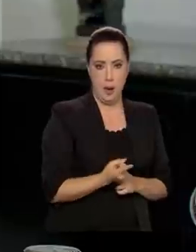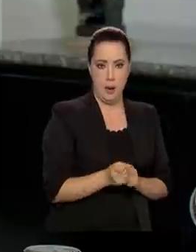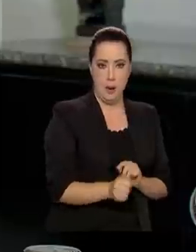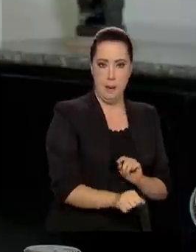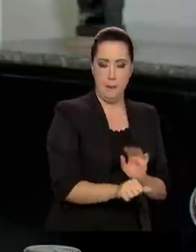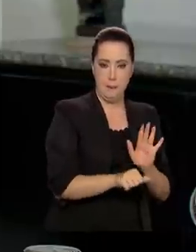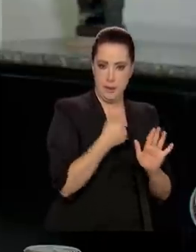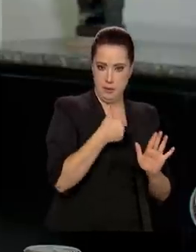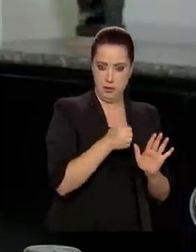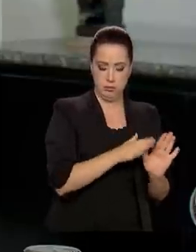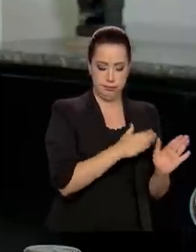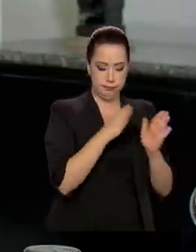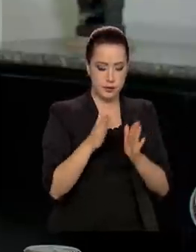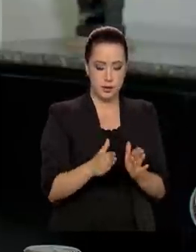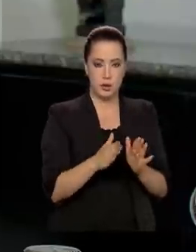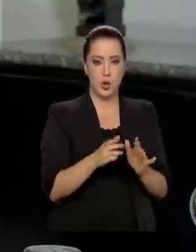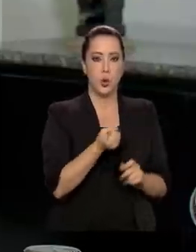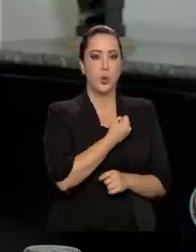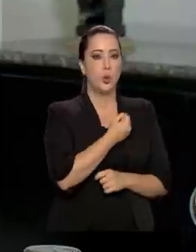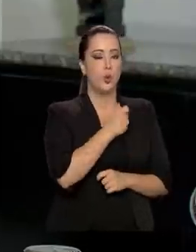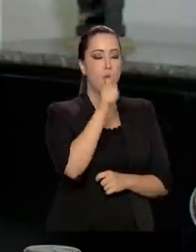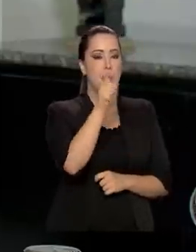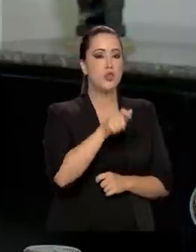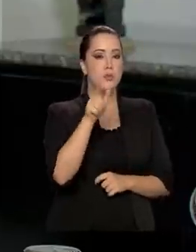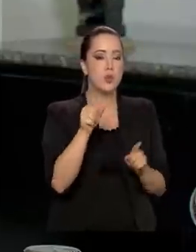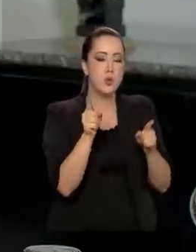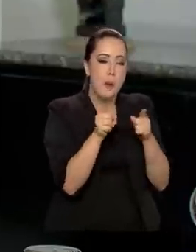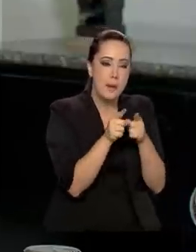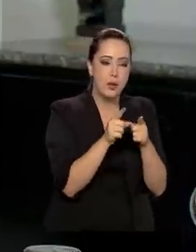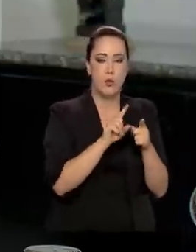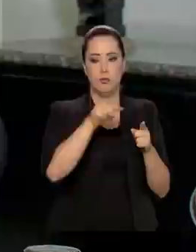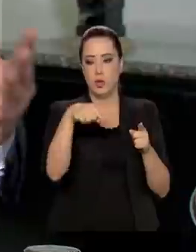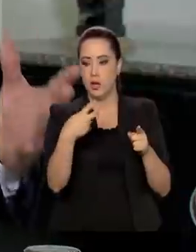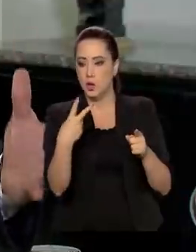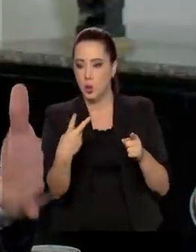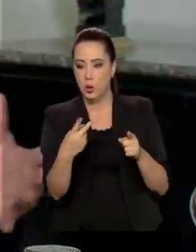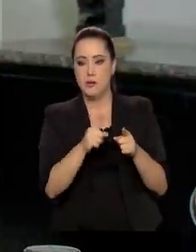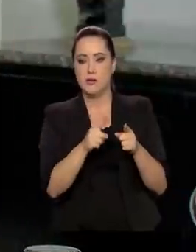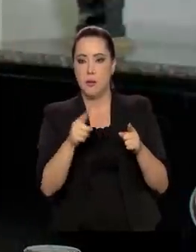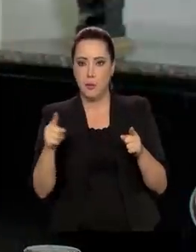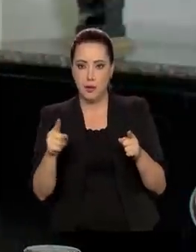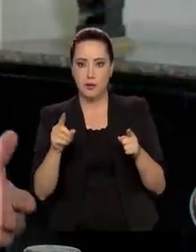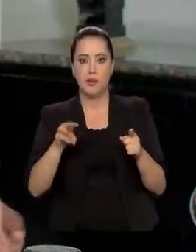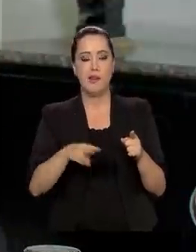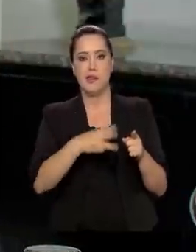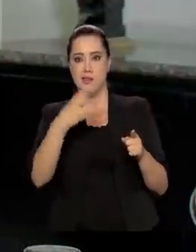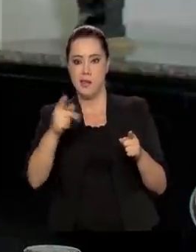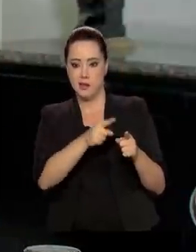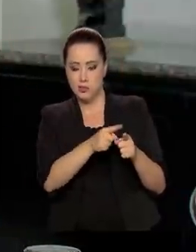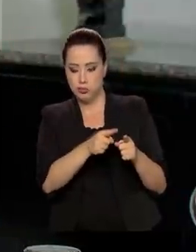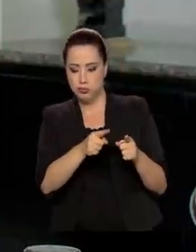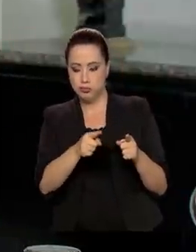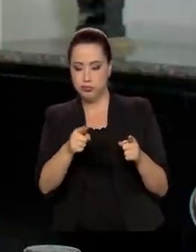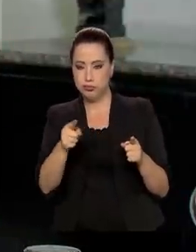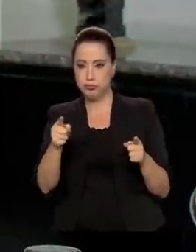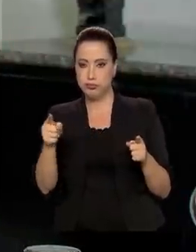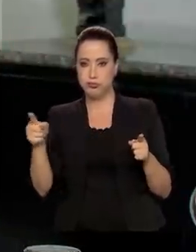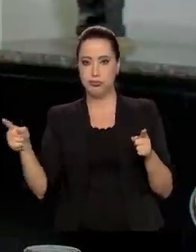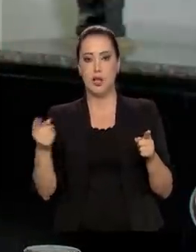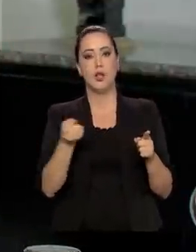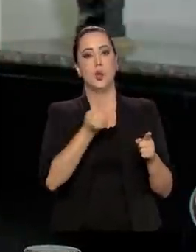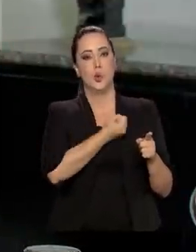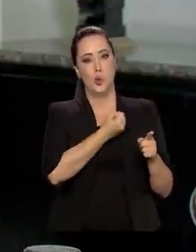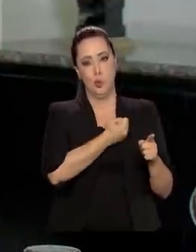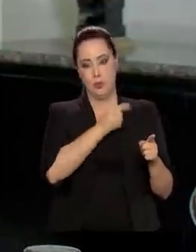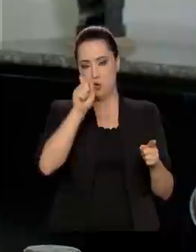poucas pessoas, um ambiente mais controlado. A fase 2 cresce e a fase 3 tenta abranger a maior quantidade